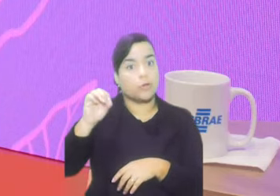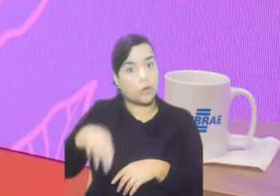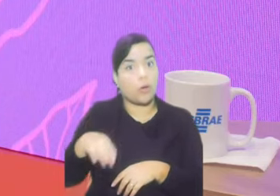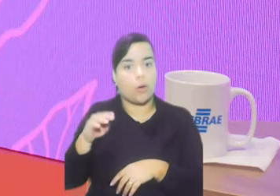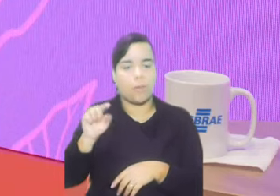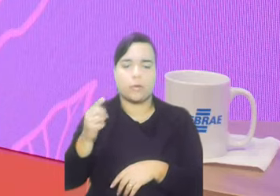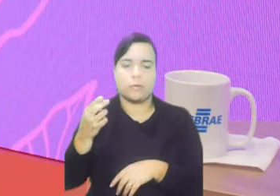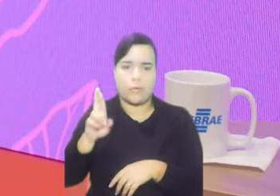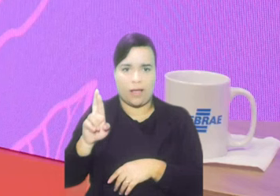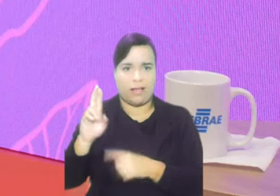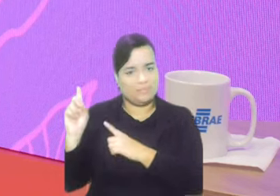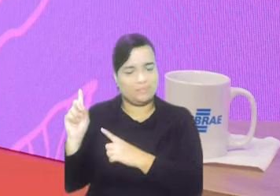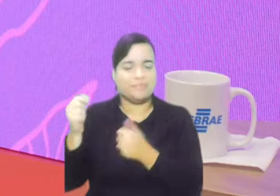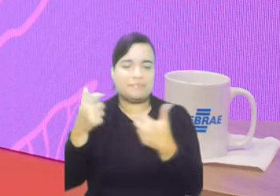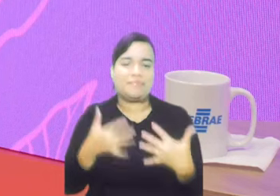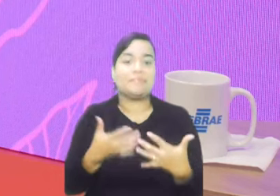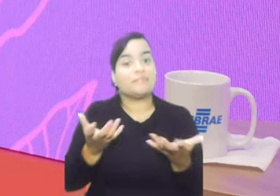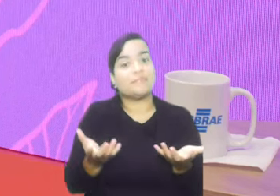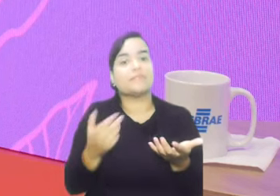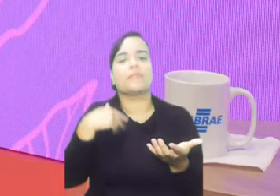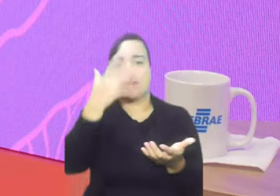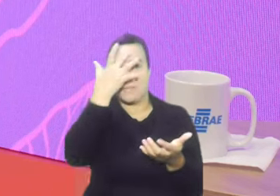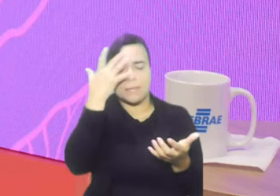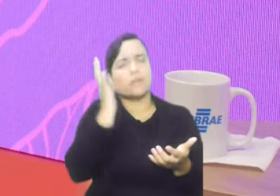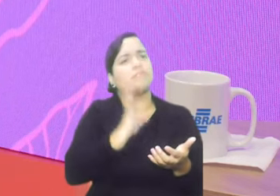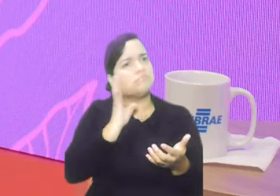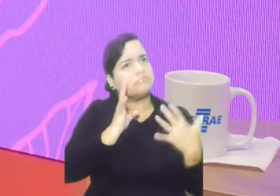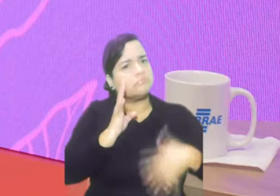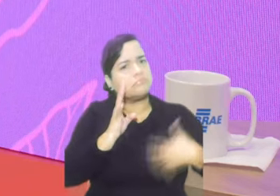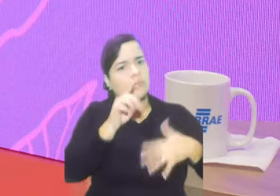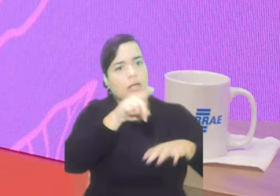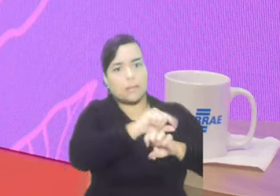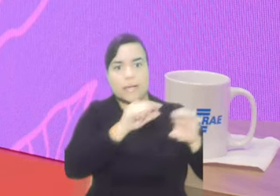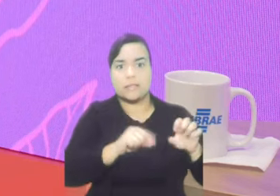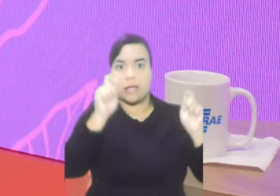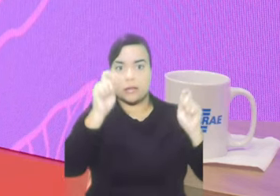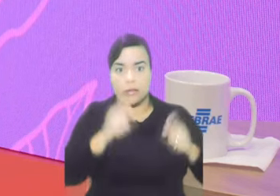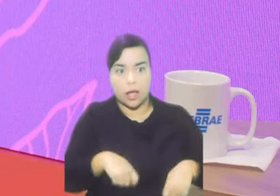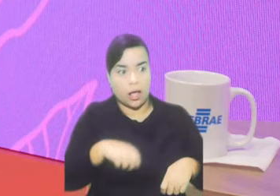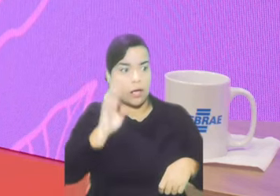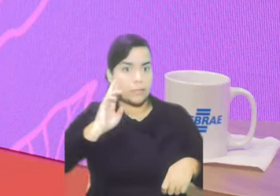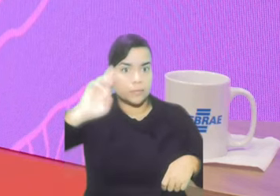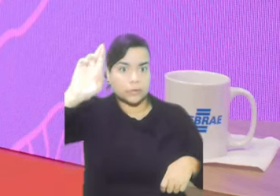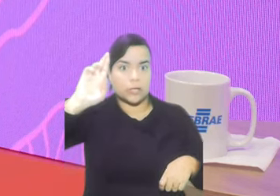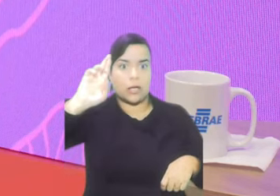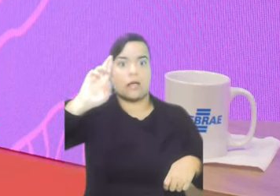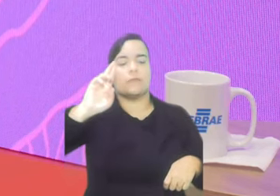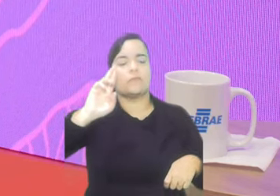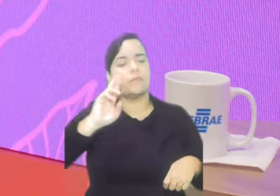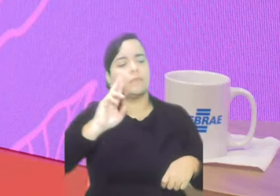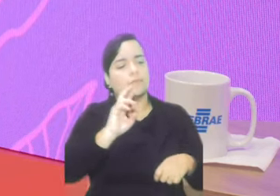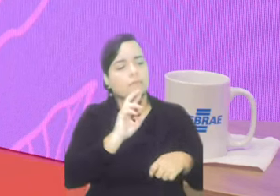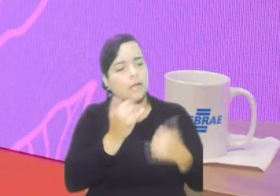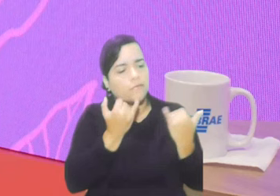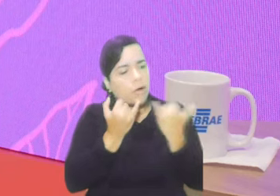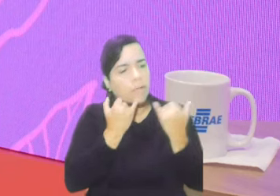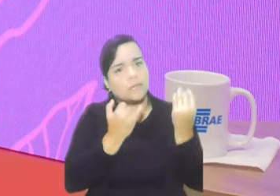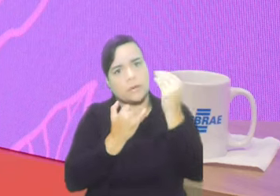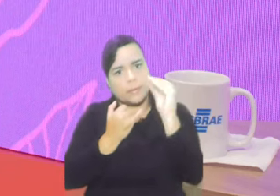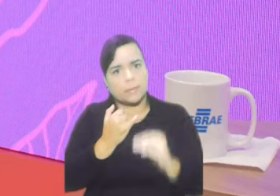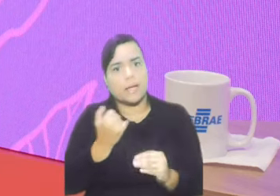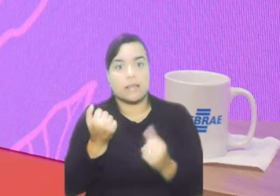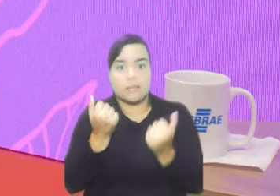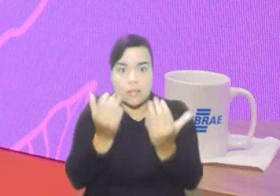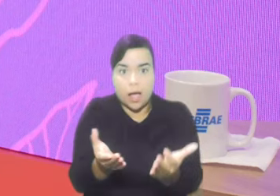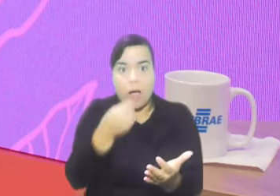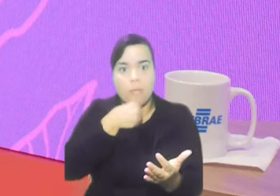de se alimentar dessas informações para dar oportunidade e a refugiada sabe quais são os passos e os documentos que